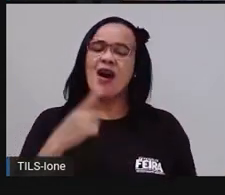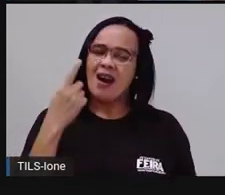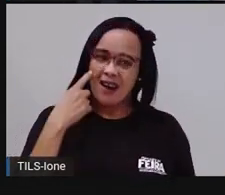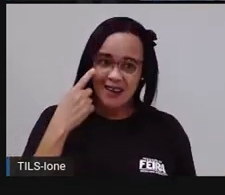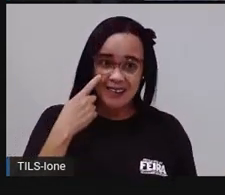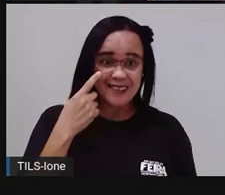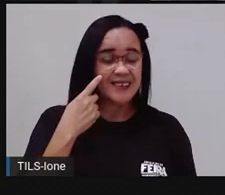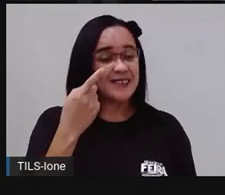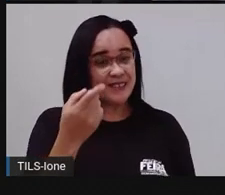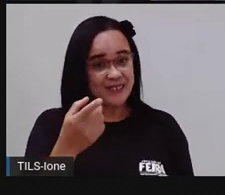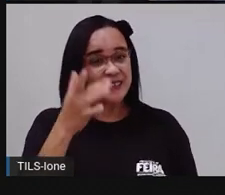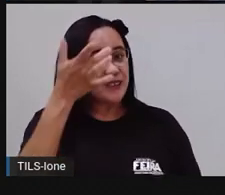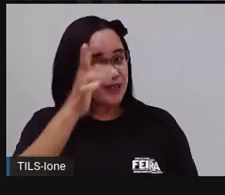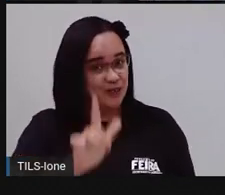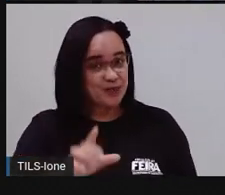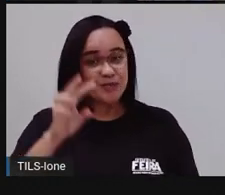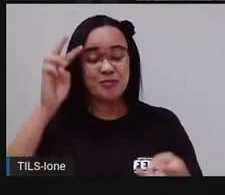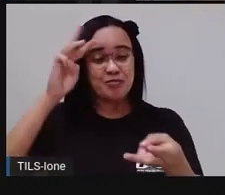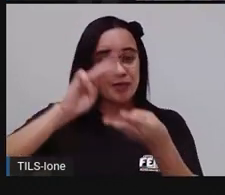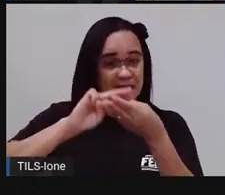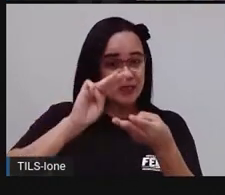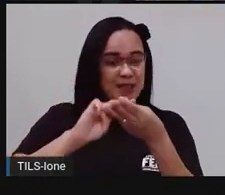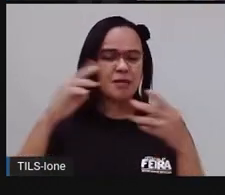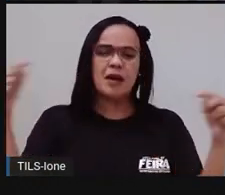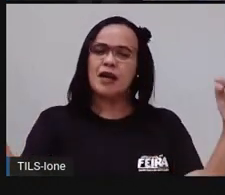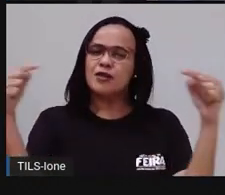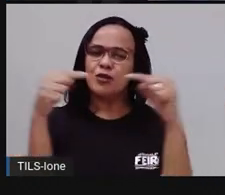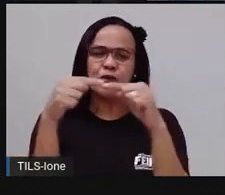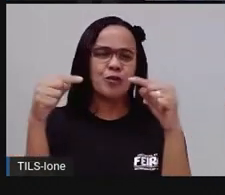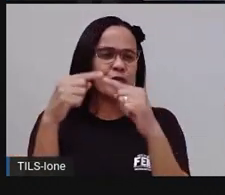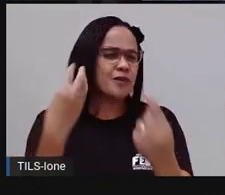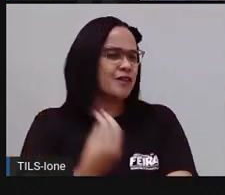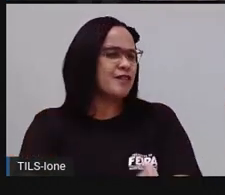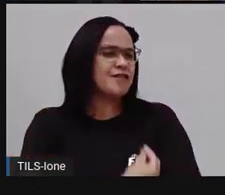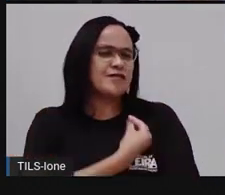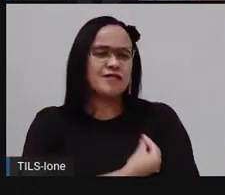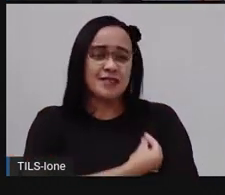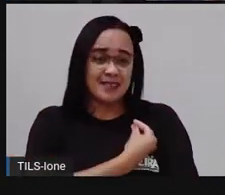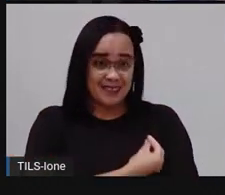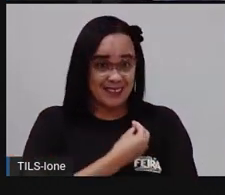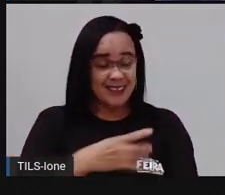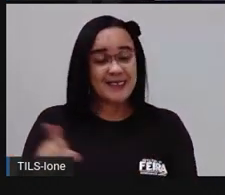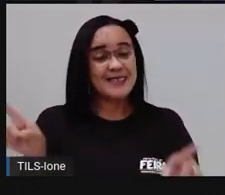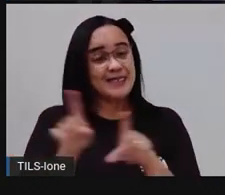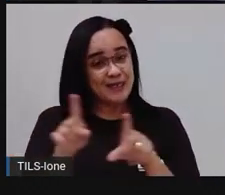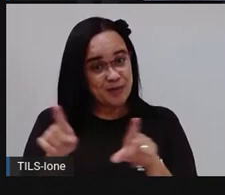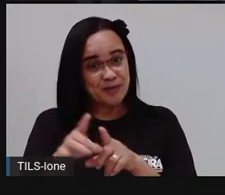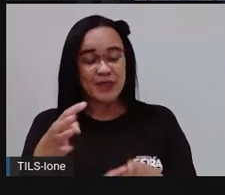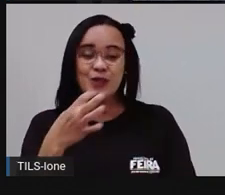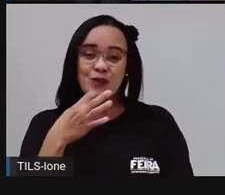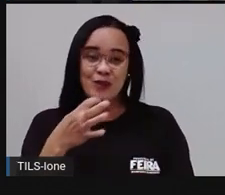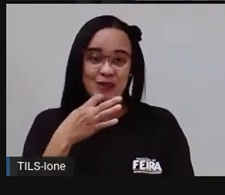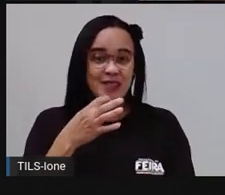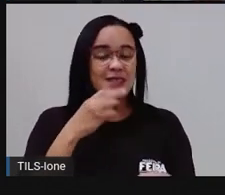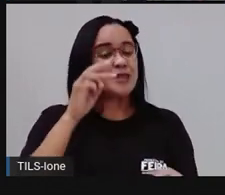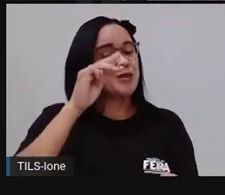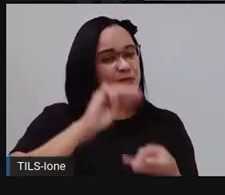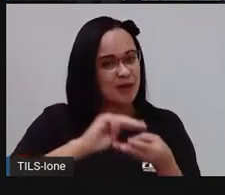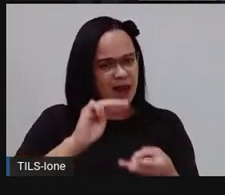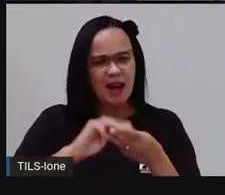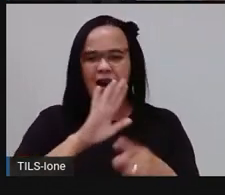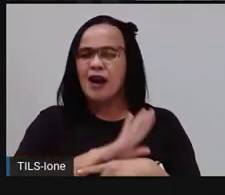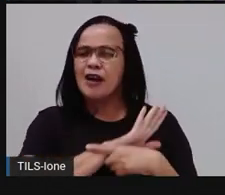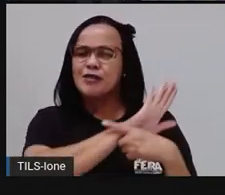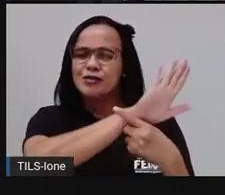está presente em nosso dia a dia. E como os conhecimentos matemáticos podem ajudar a gente, sabia? Pode ajudar a gente